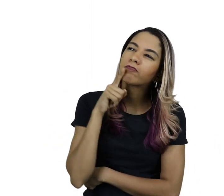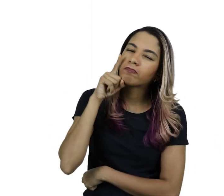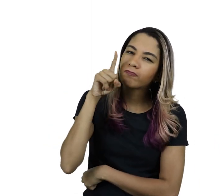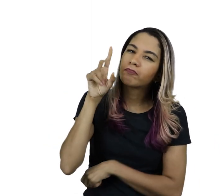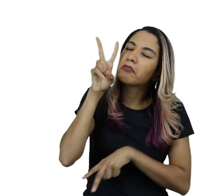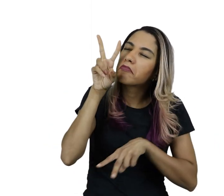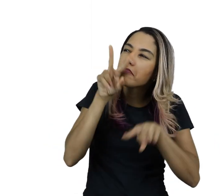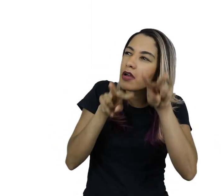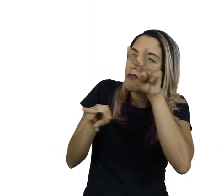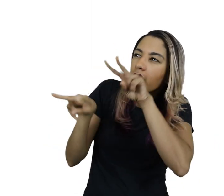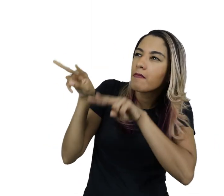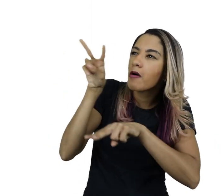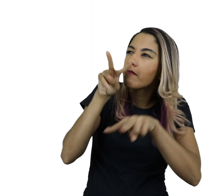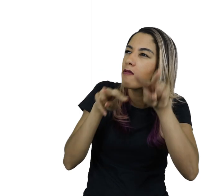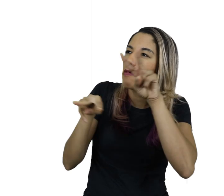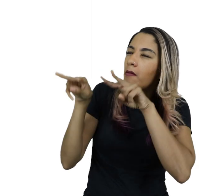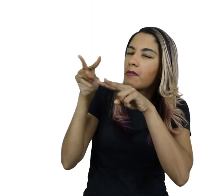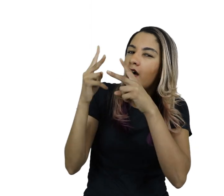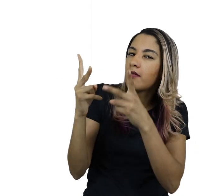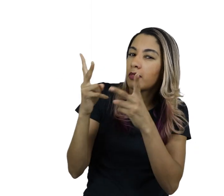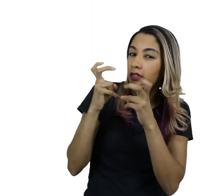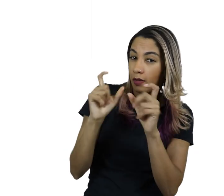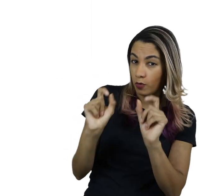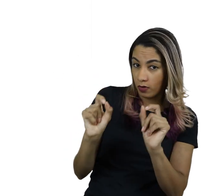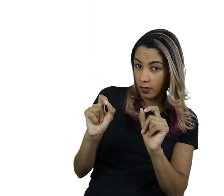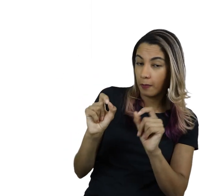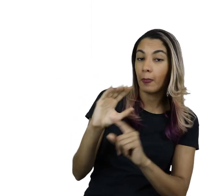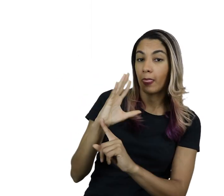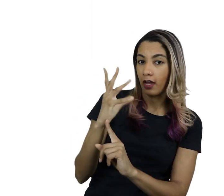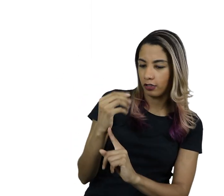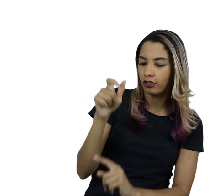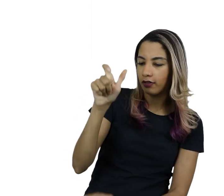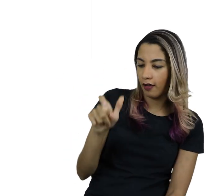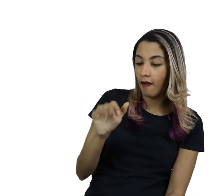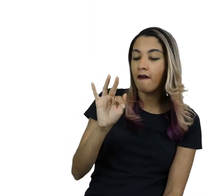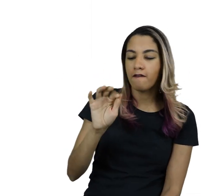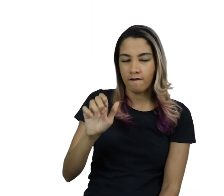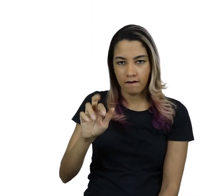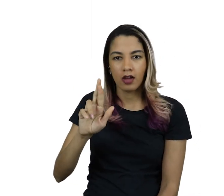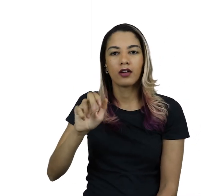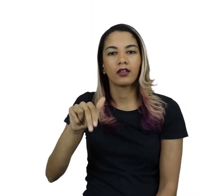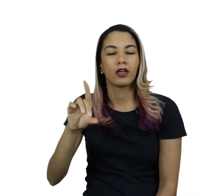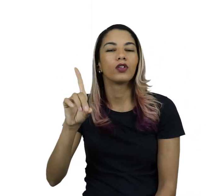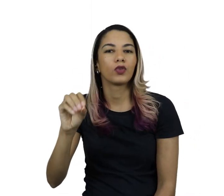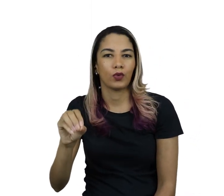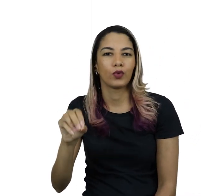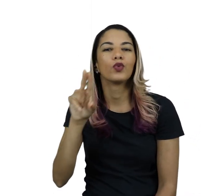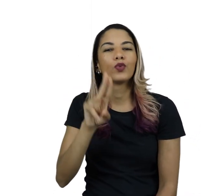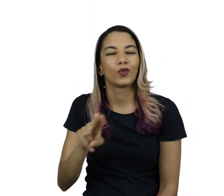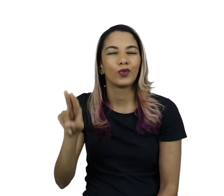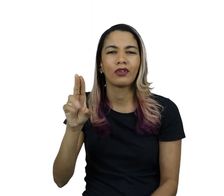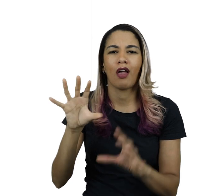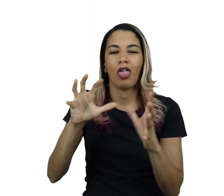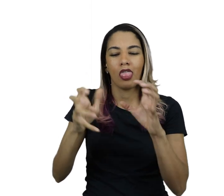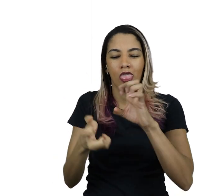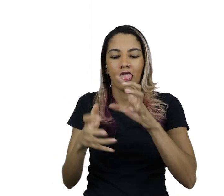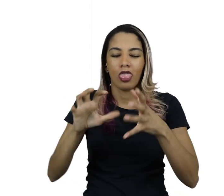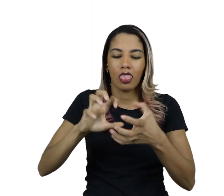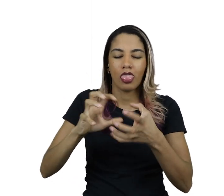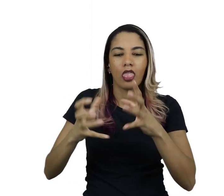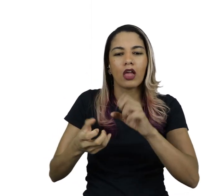observarmos esta imagem, podemos perceber que o artista Fernando Zarife nos apresenta uma massa